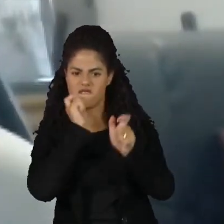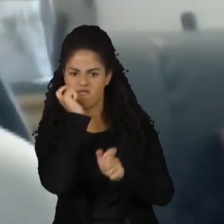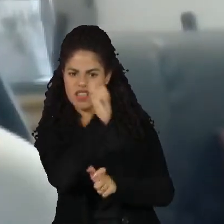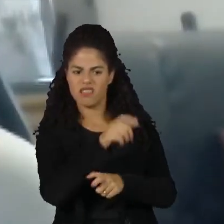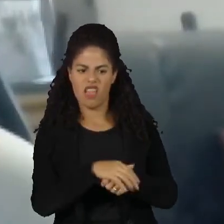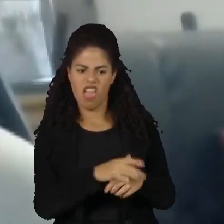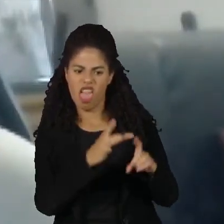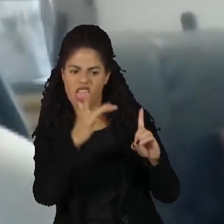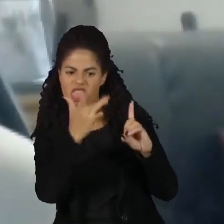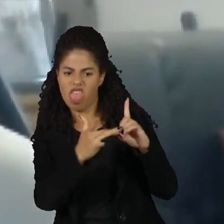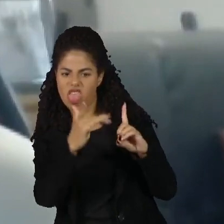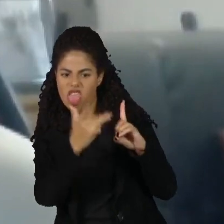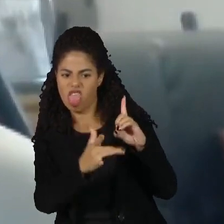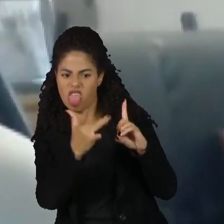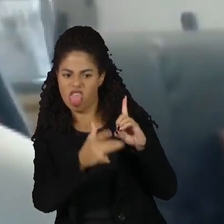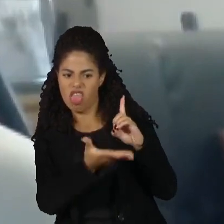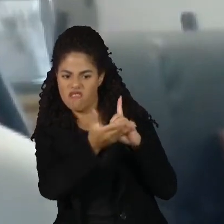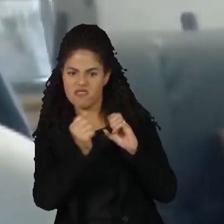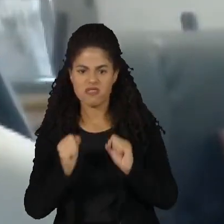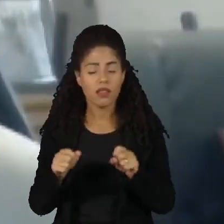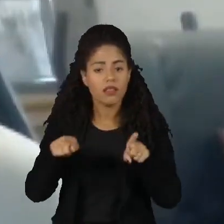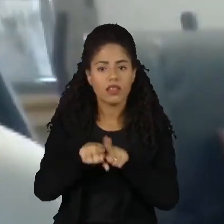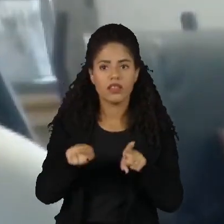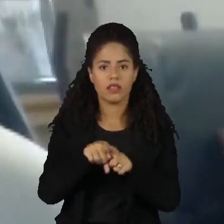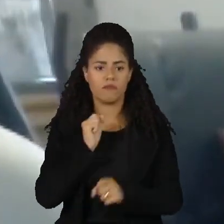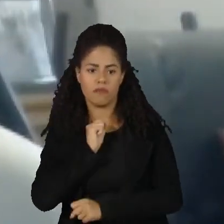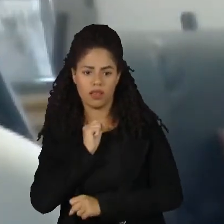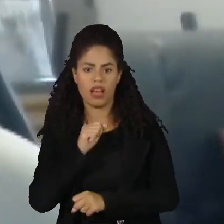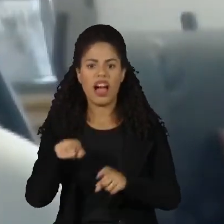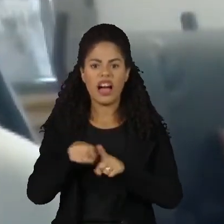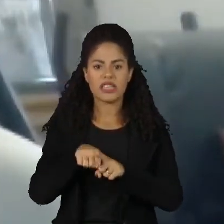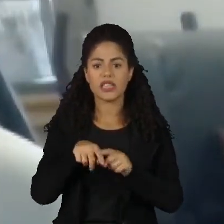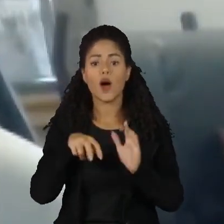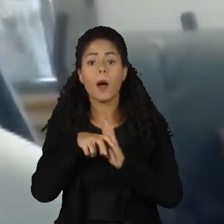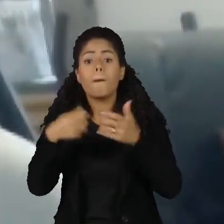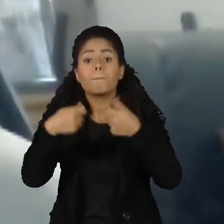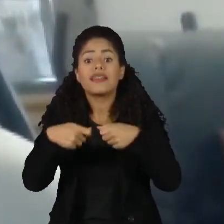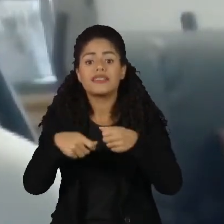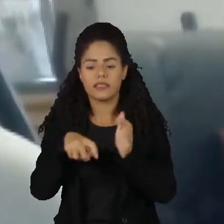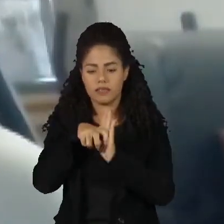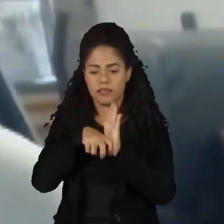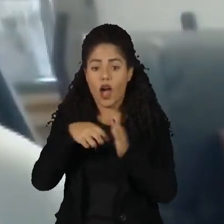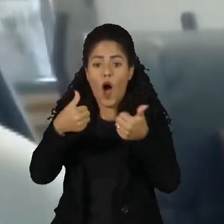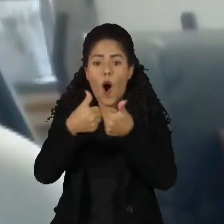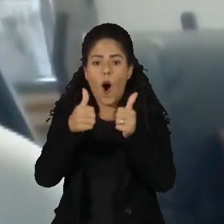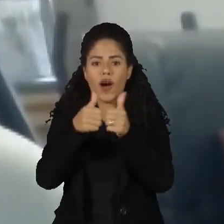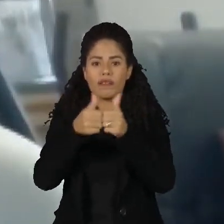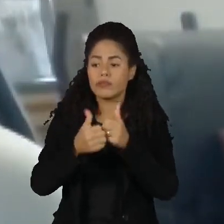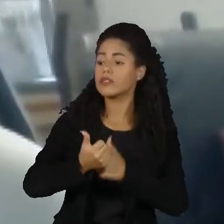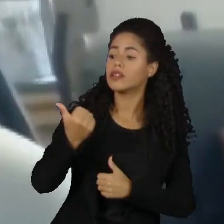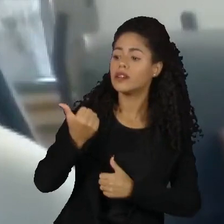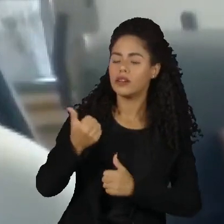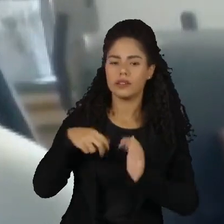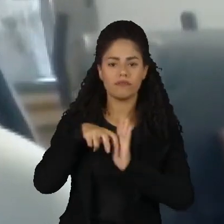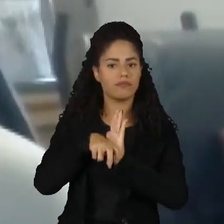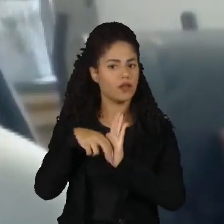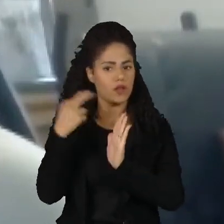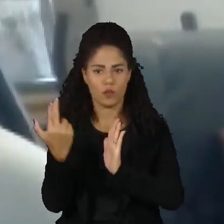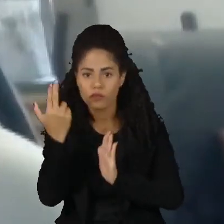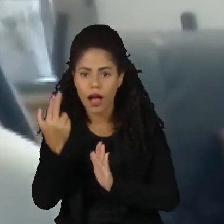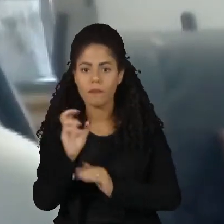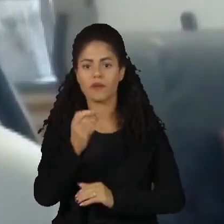dos seus deslocamentos, sejam elas pegando ônibus, usando transporte por aplicativo,